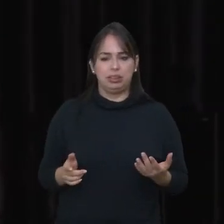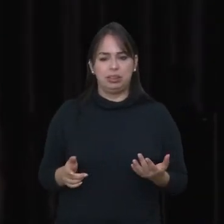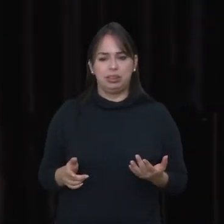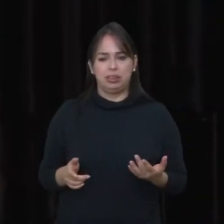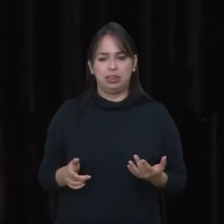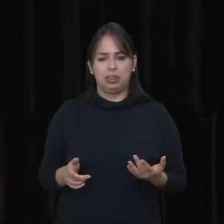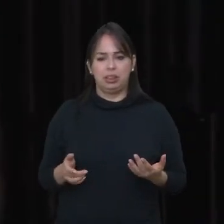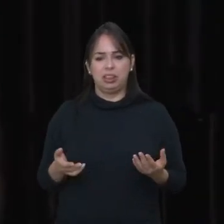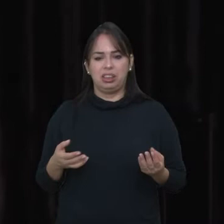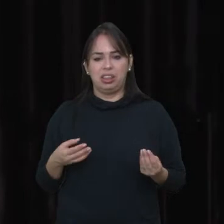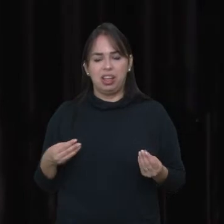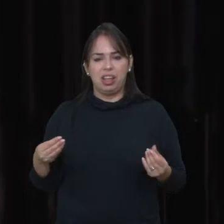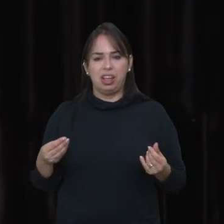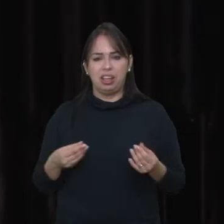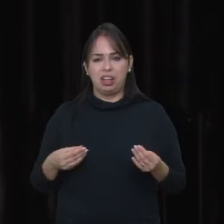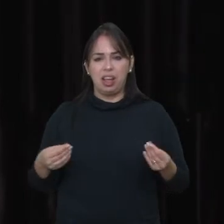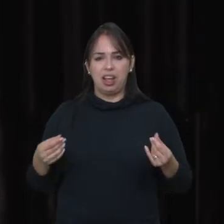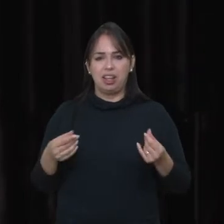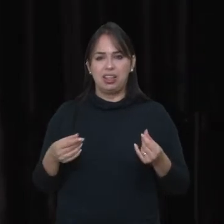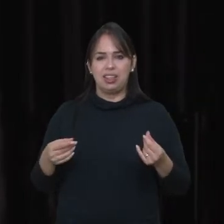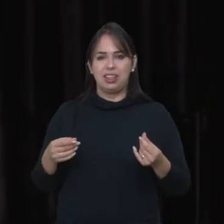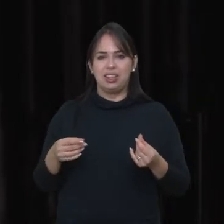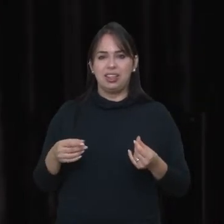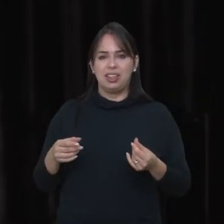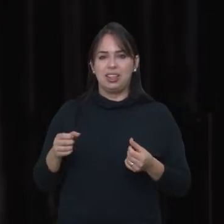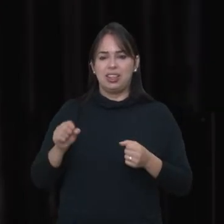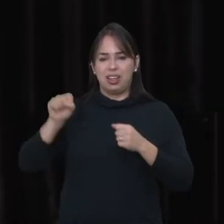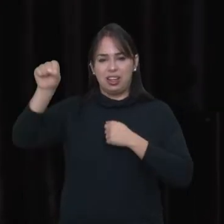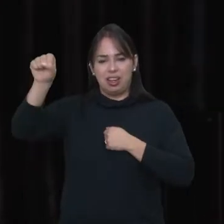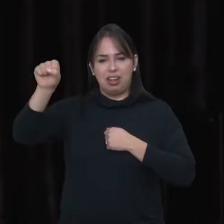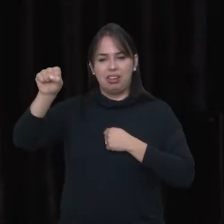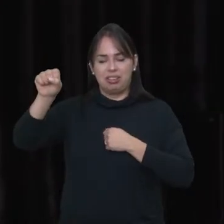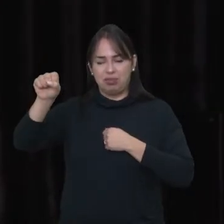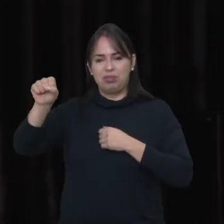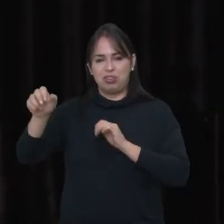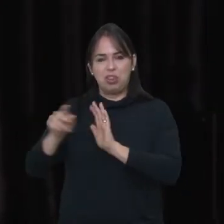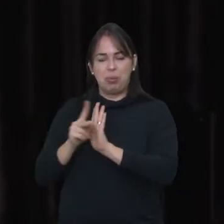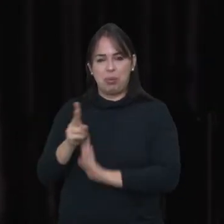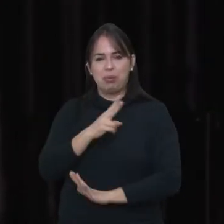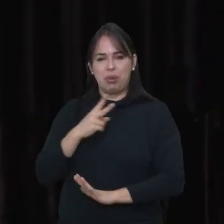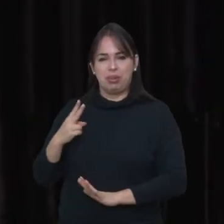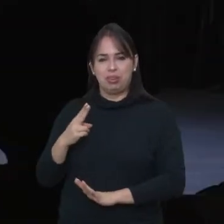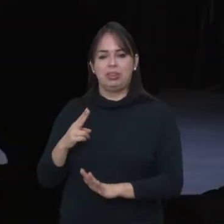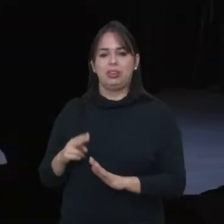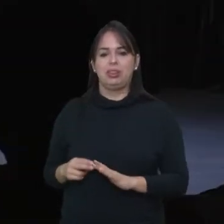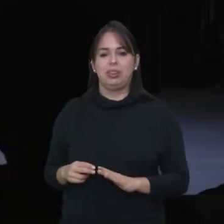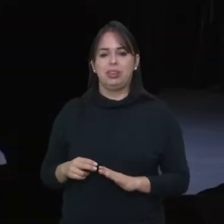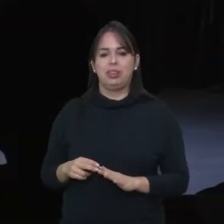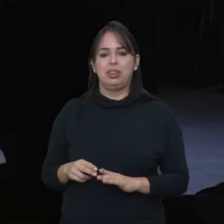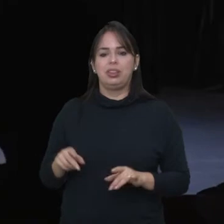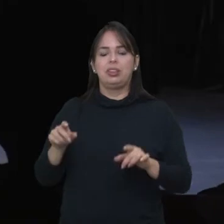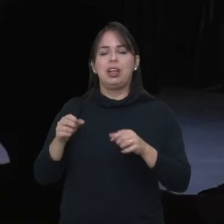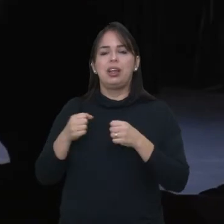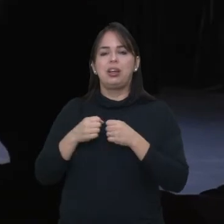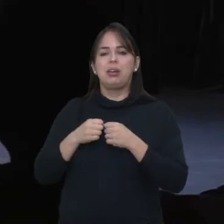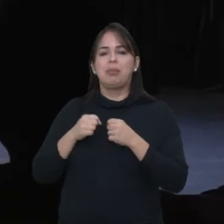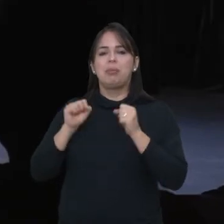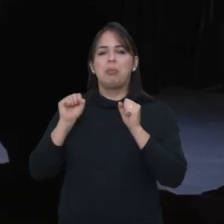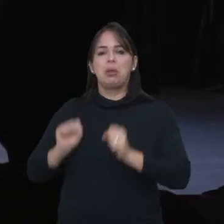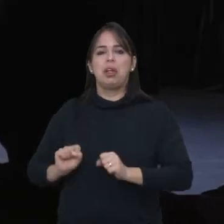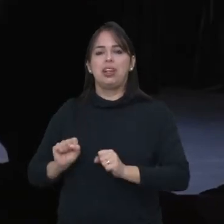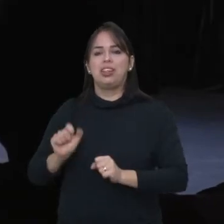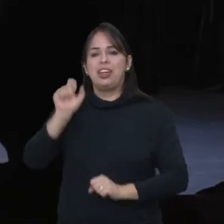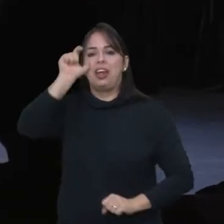É um É um super-herói Que tem nome de super-herói Ele Ele tem o poder De ser